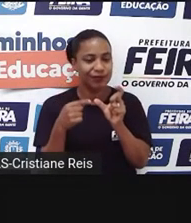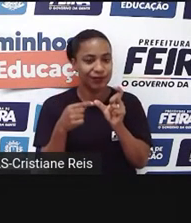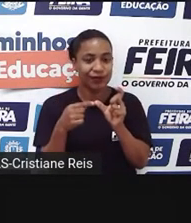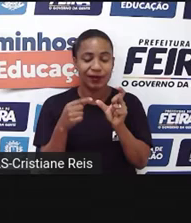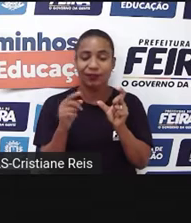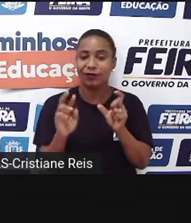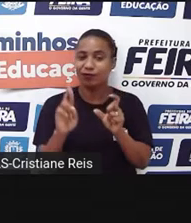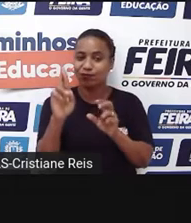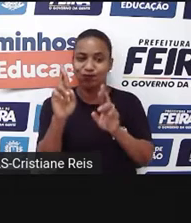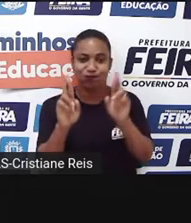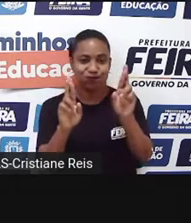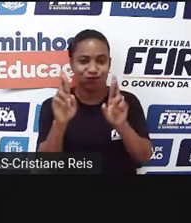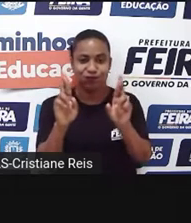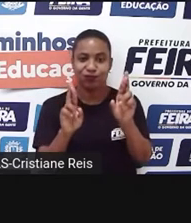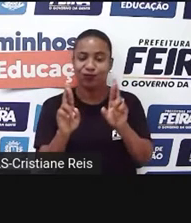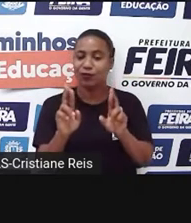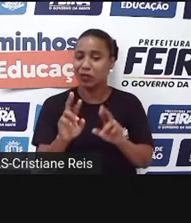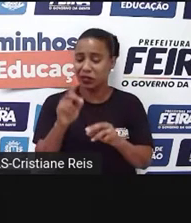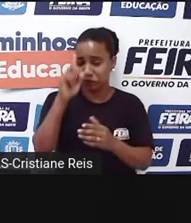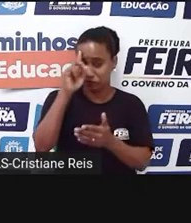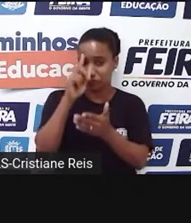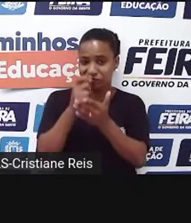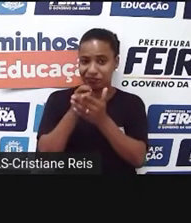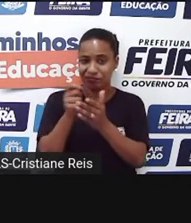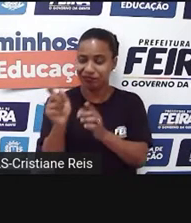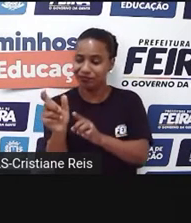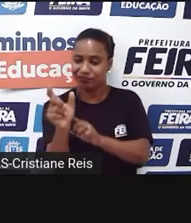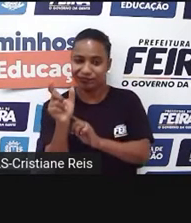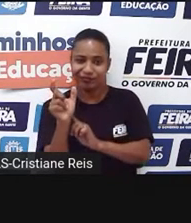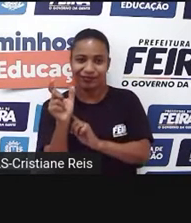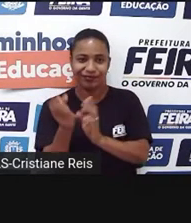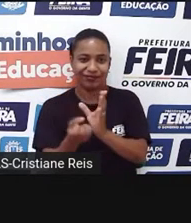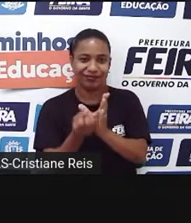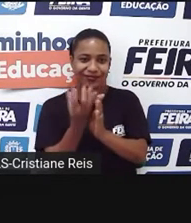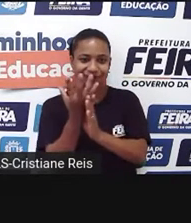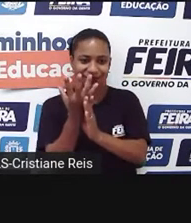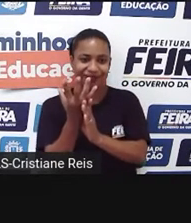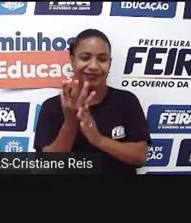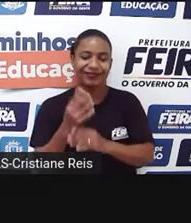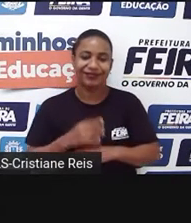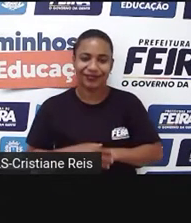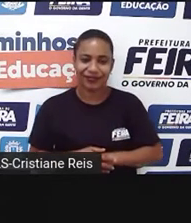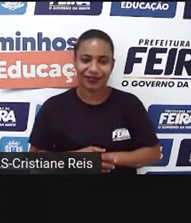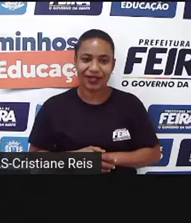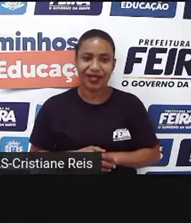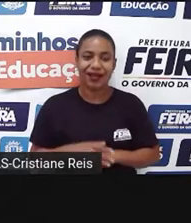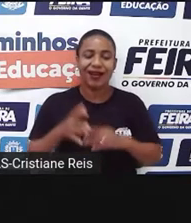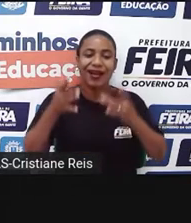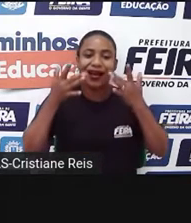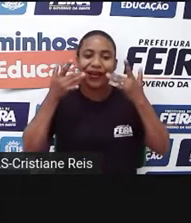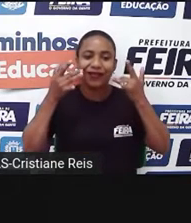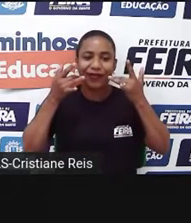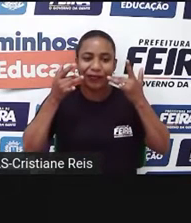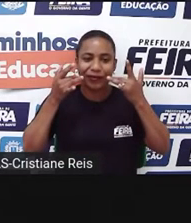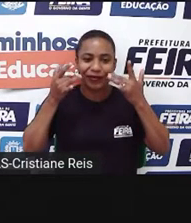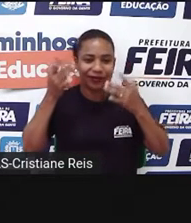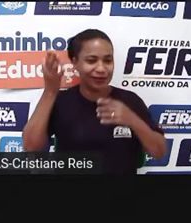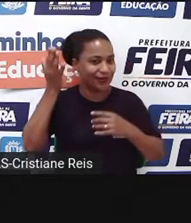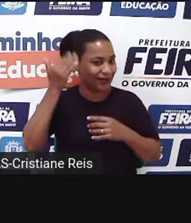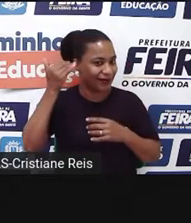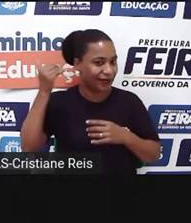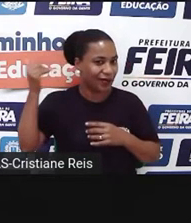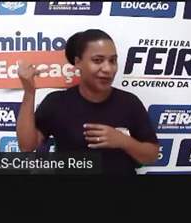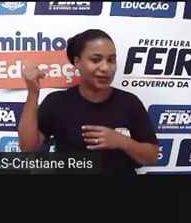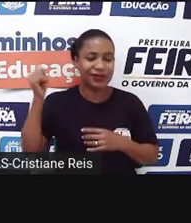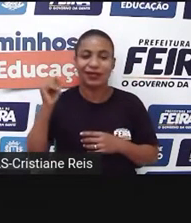sua produção literária. E uma dessas peças famosas do Shakespeare é o Hamlet, como eu contei para vocês no